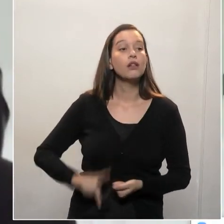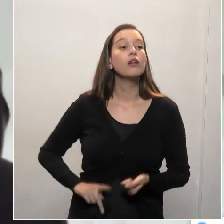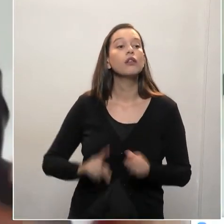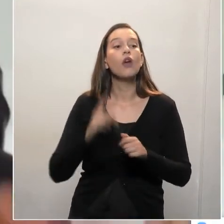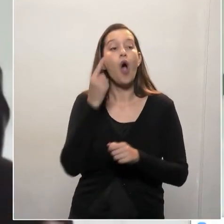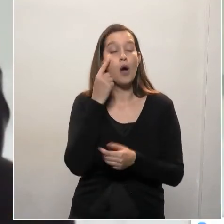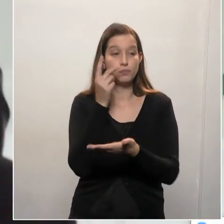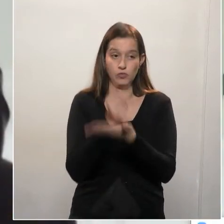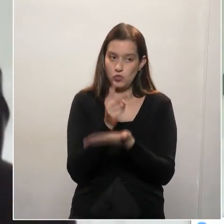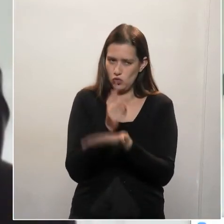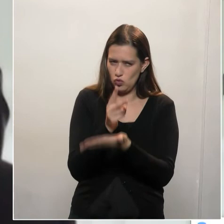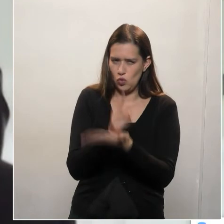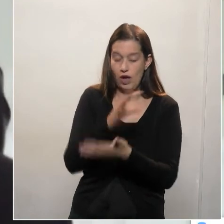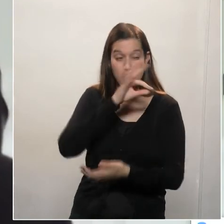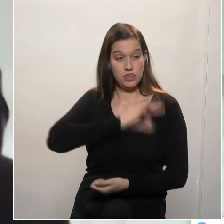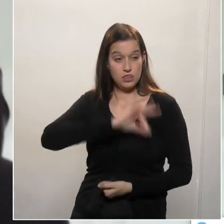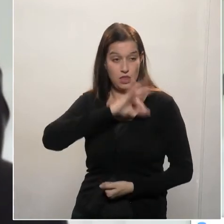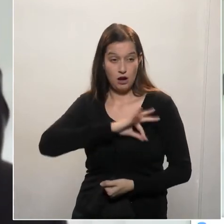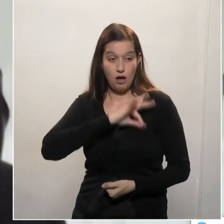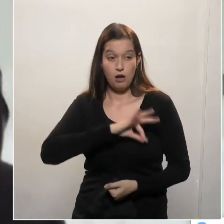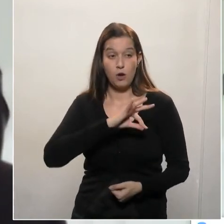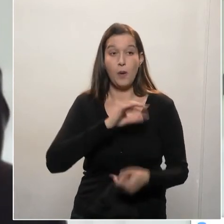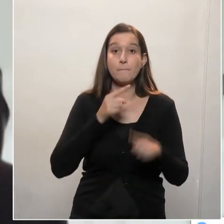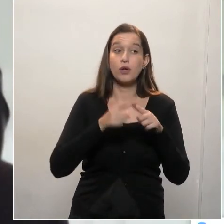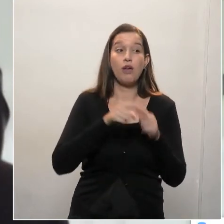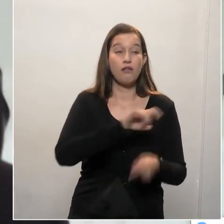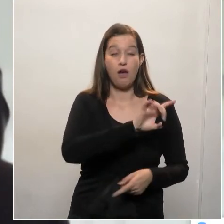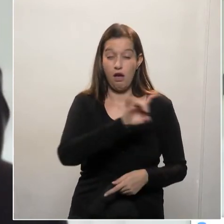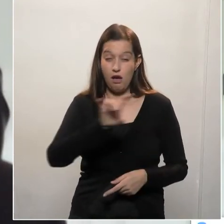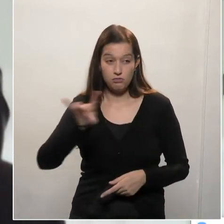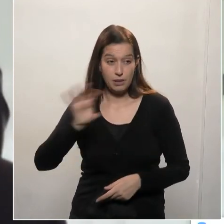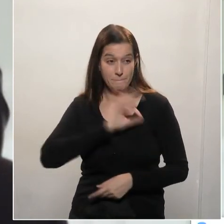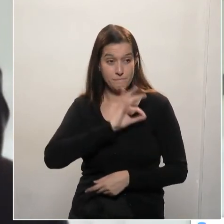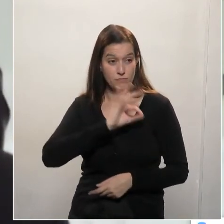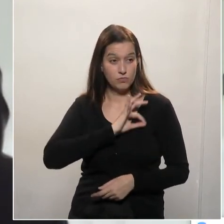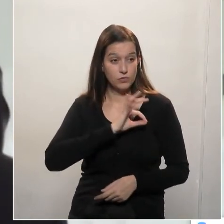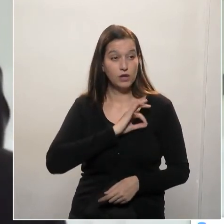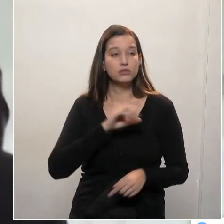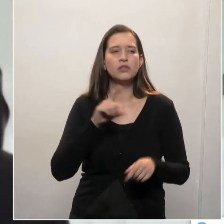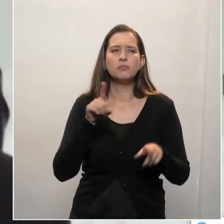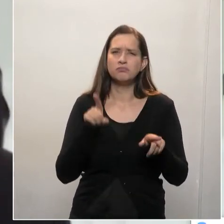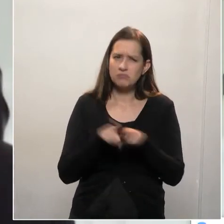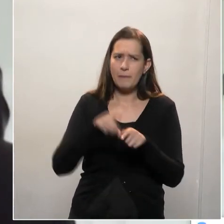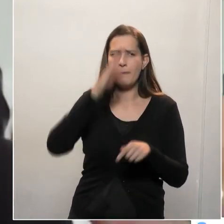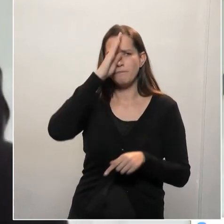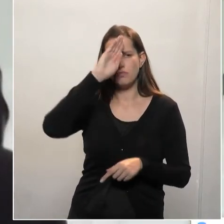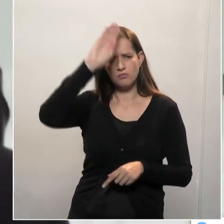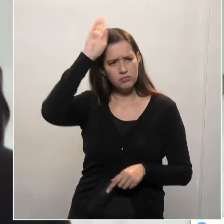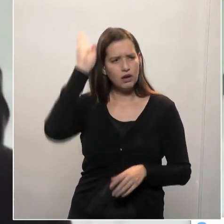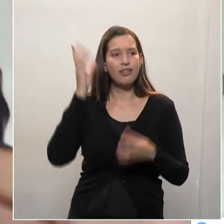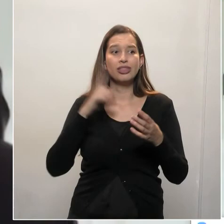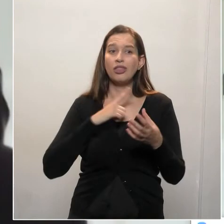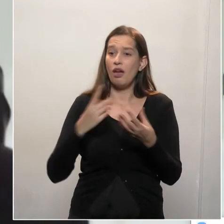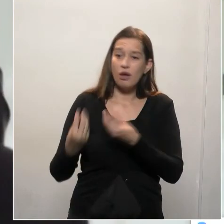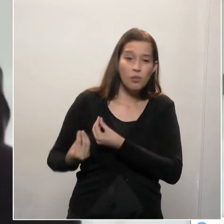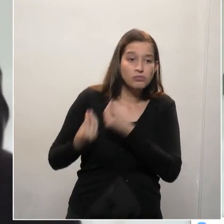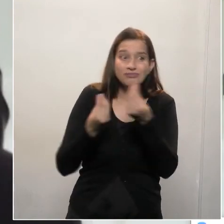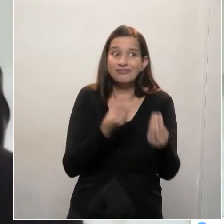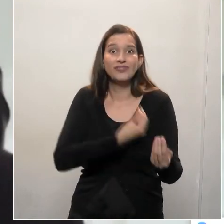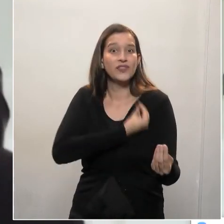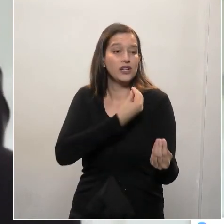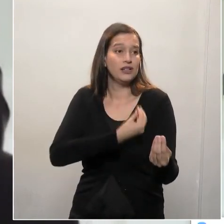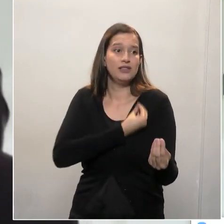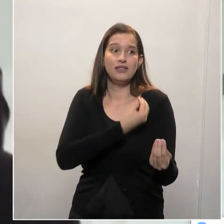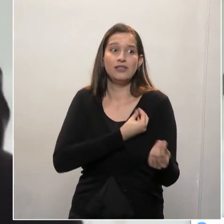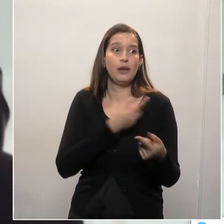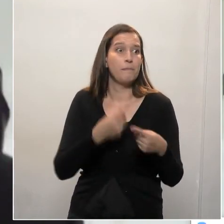que deu sua vida pela segurança pública do nosso Estado. Daquele bombeiro que deu sua